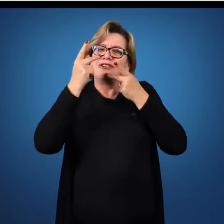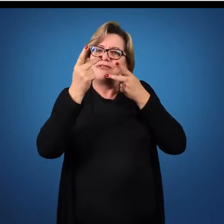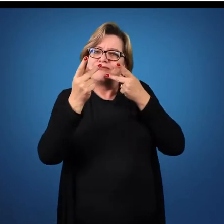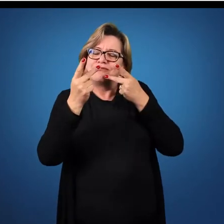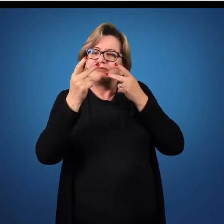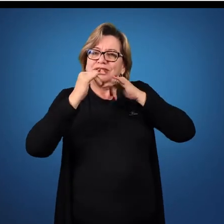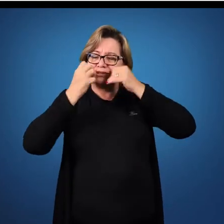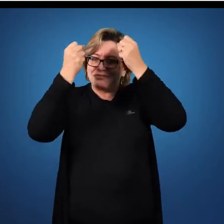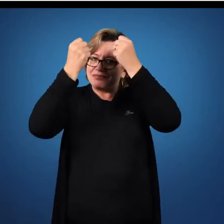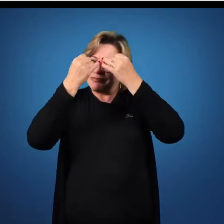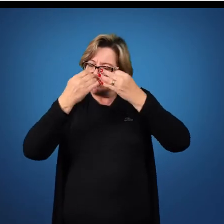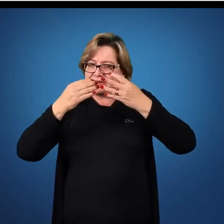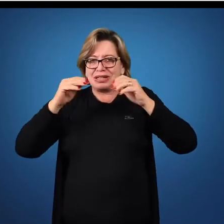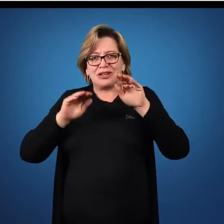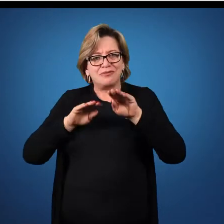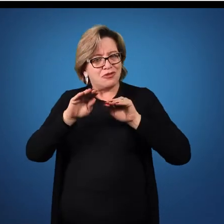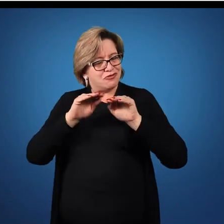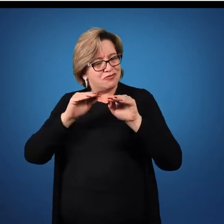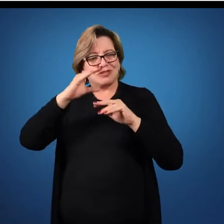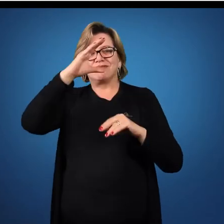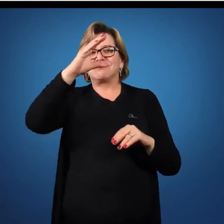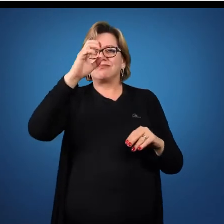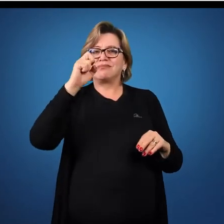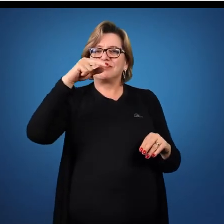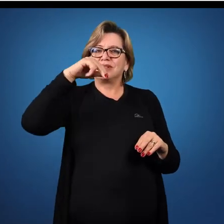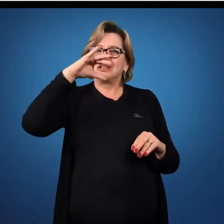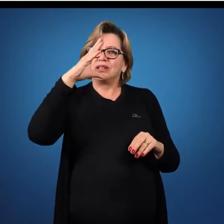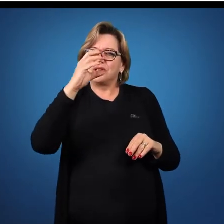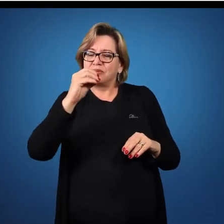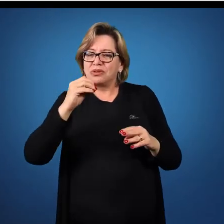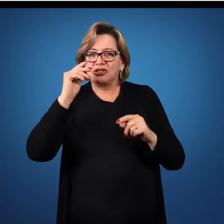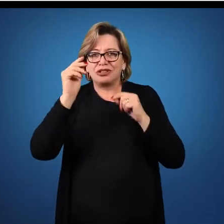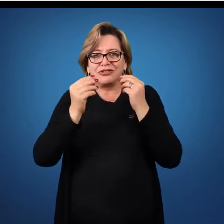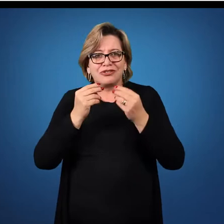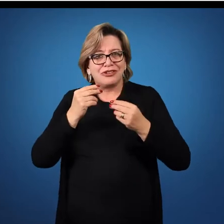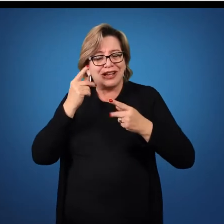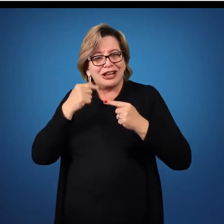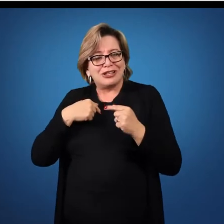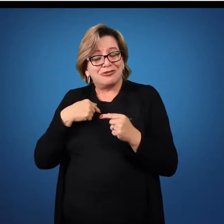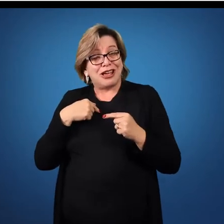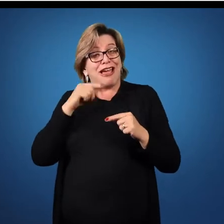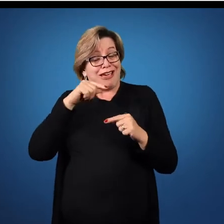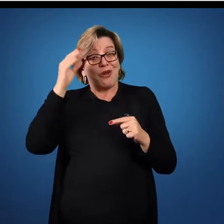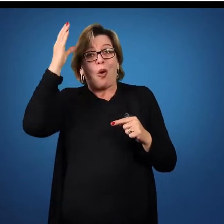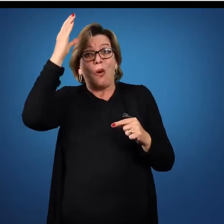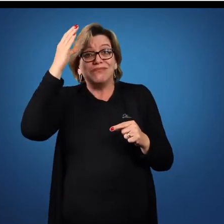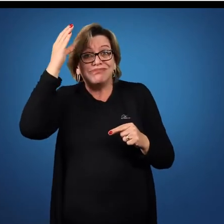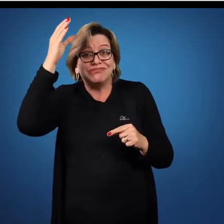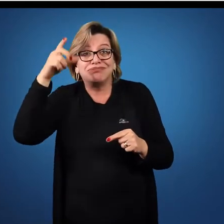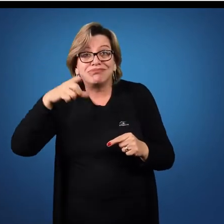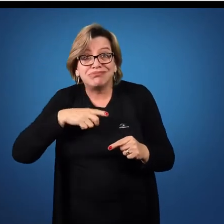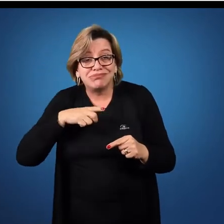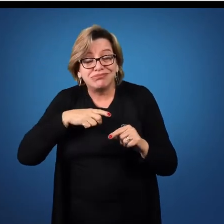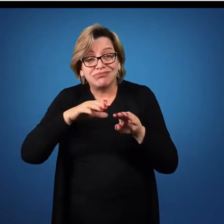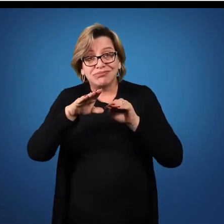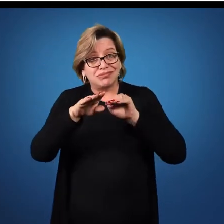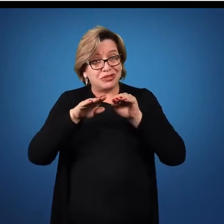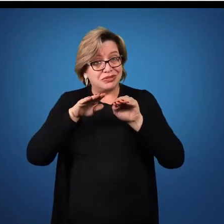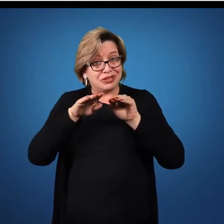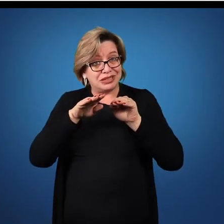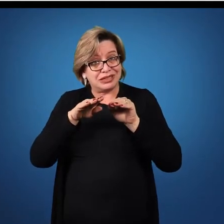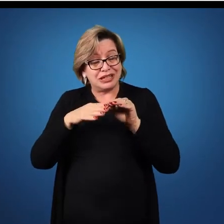movimentos cênicos, em corpo cênico, a gente fala desse movimento consciente. Então é importante que ao